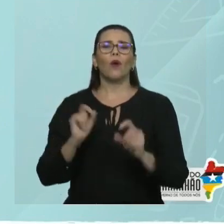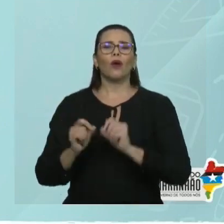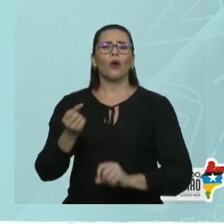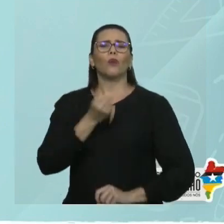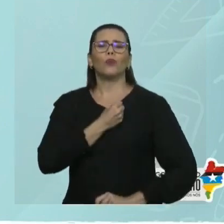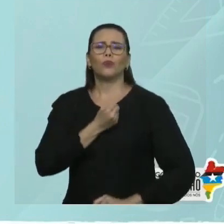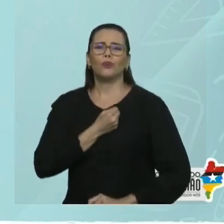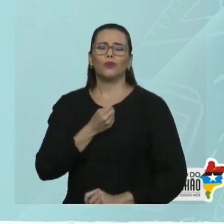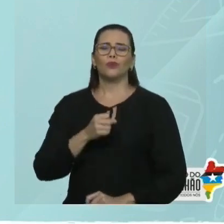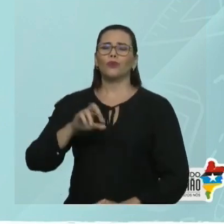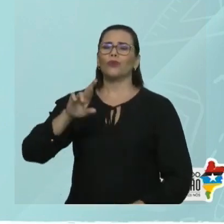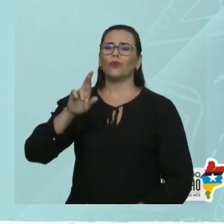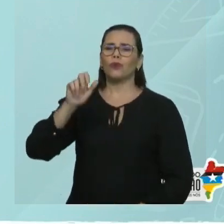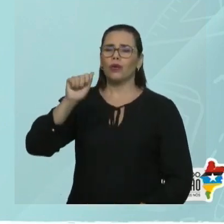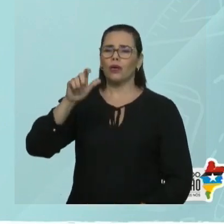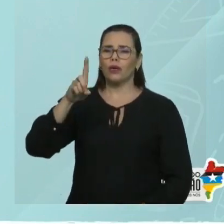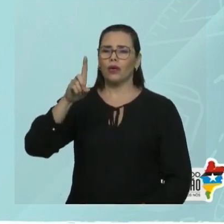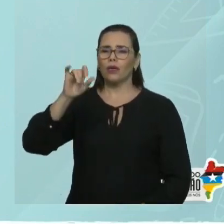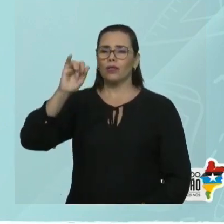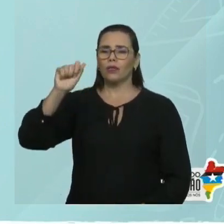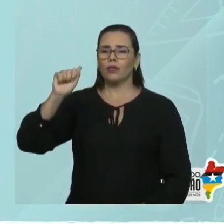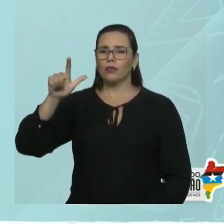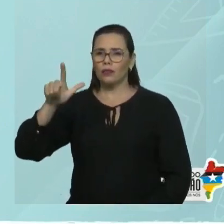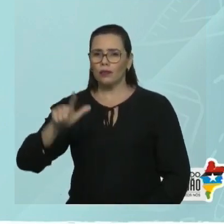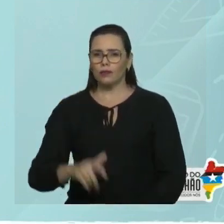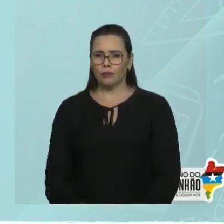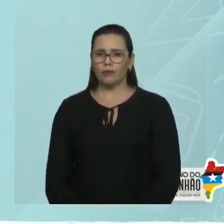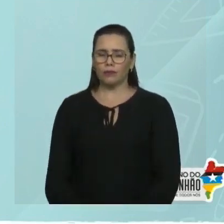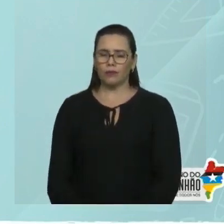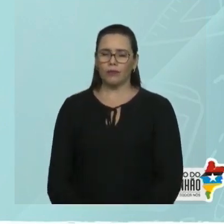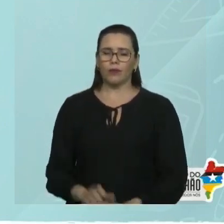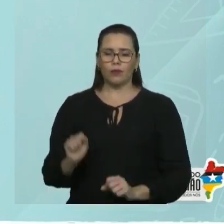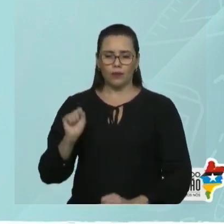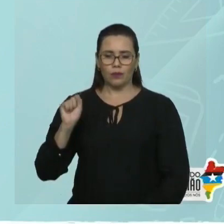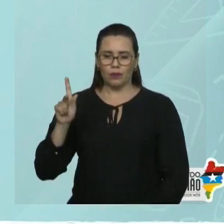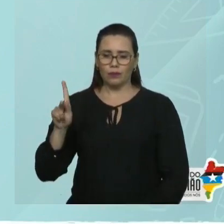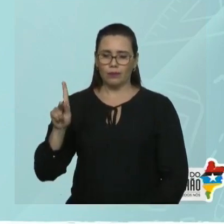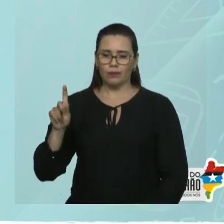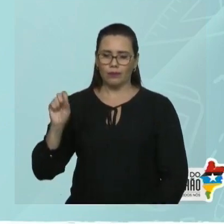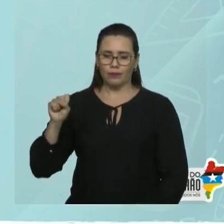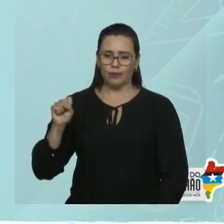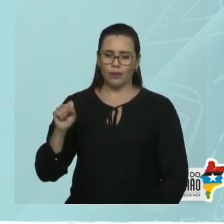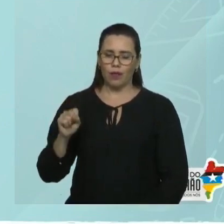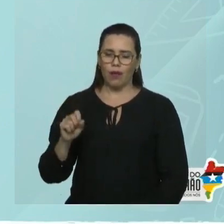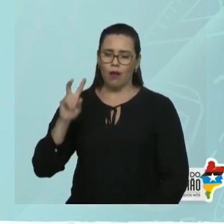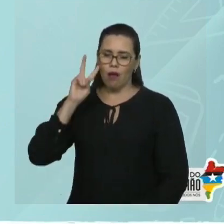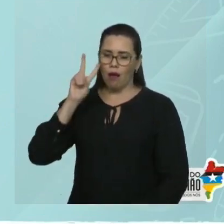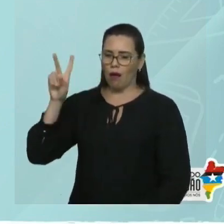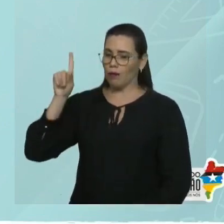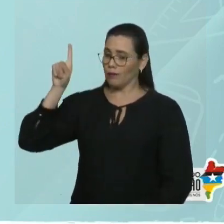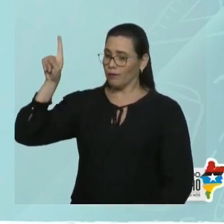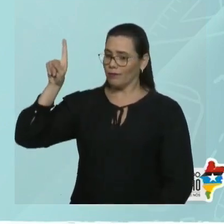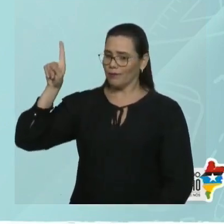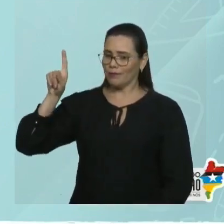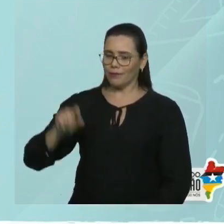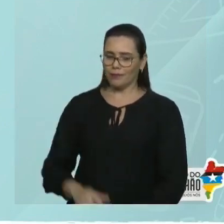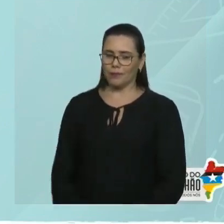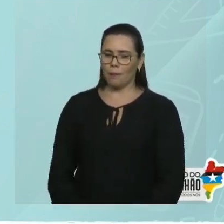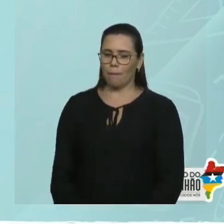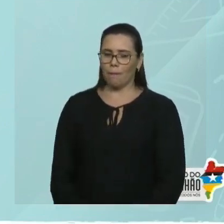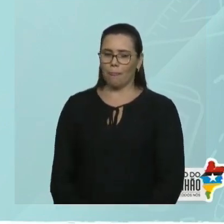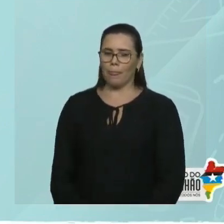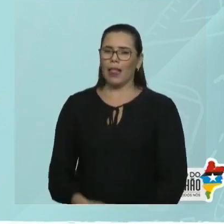cadeia para somar. Beleza. Cadeia ramificada? Tudo bem para você que é? Sim. Quando a cadeia é ramificada, qual é a primeira regra?